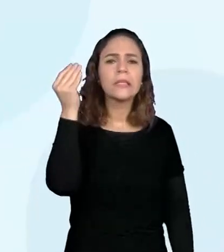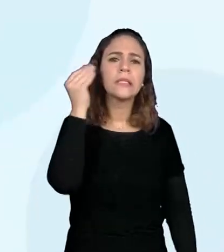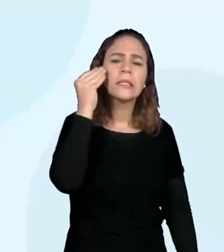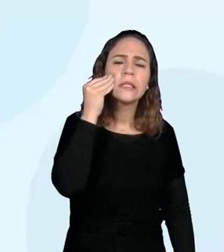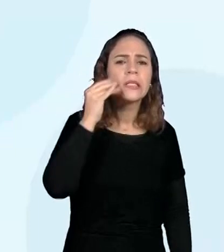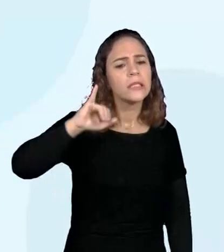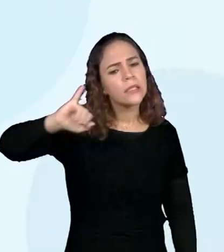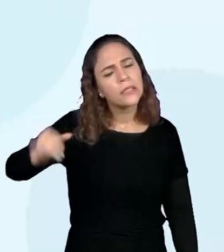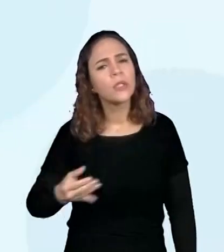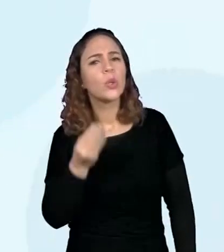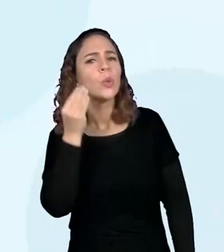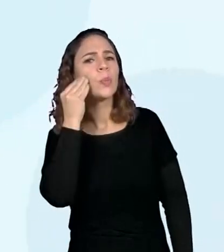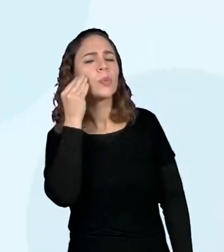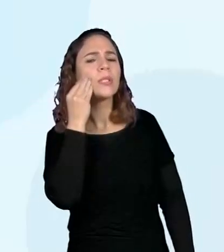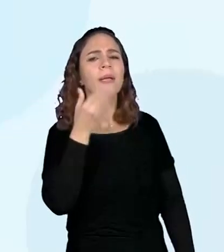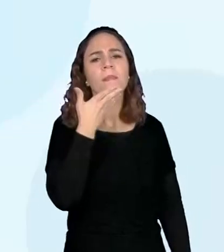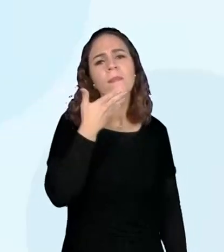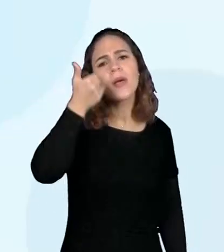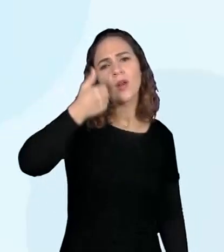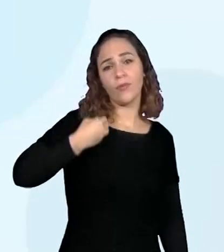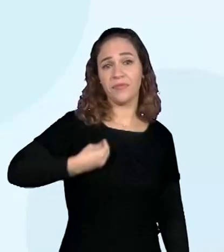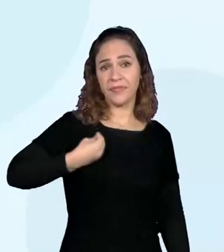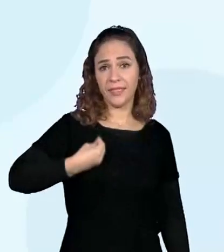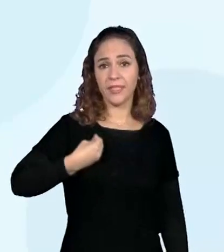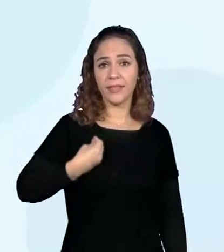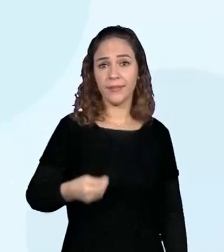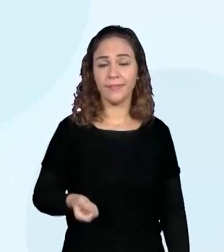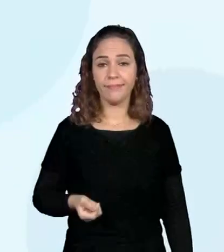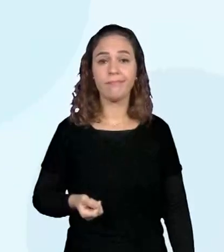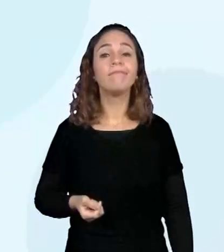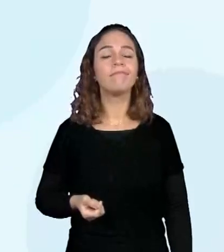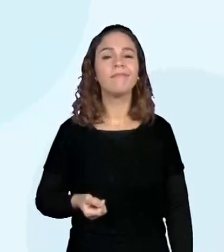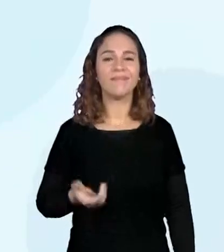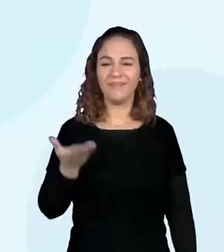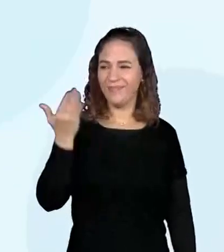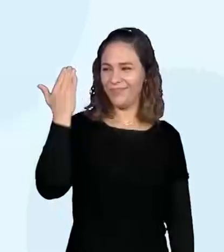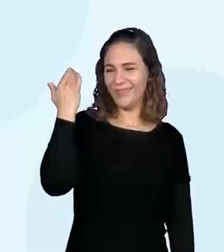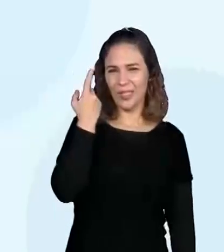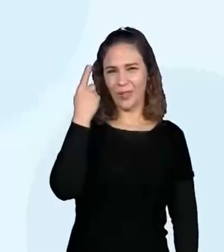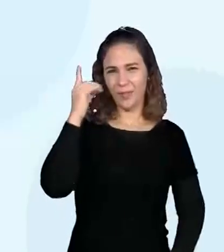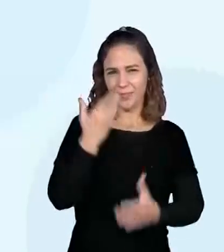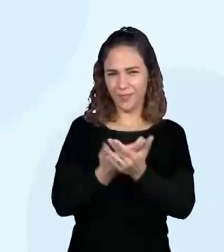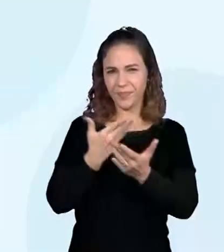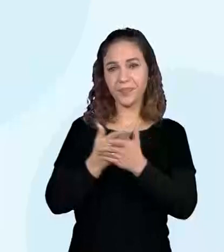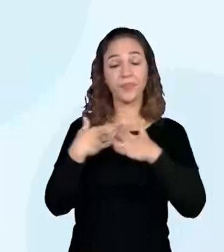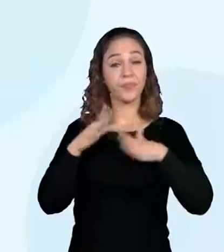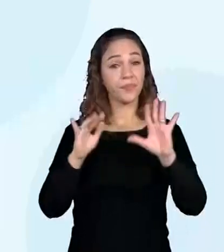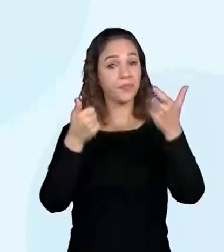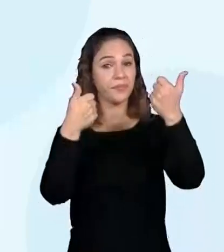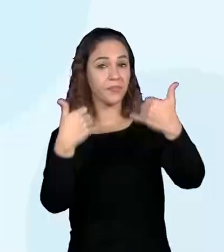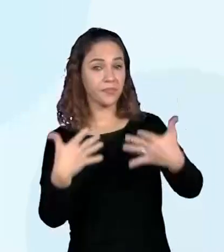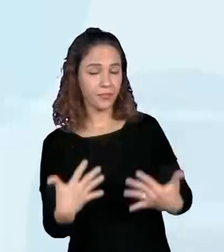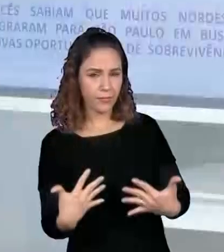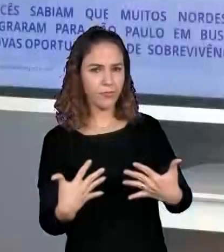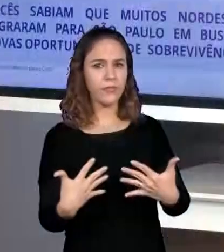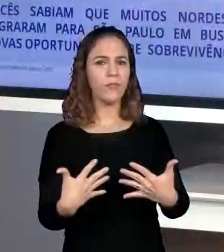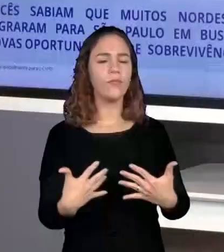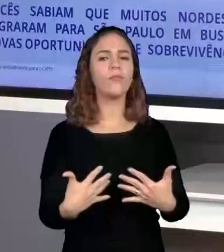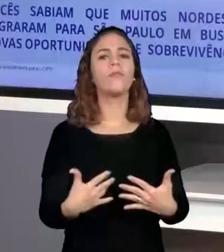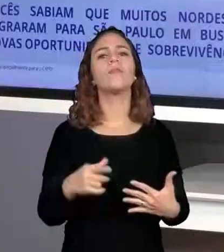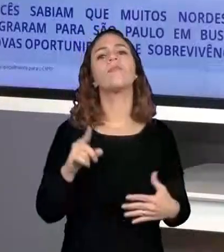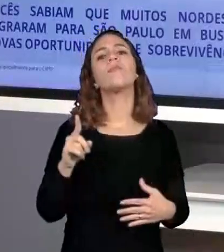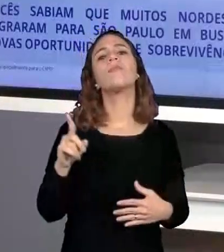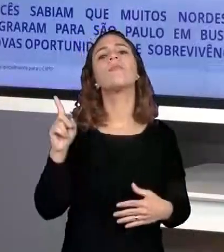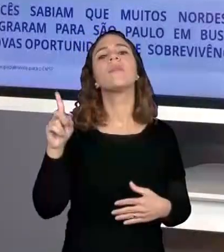sobrevivência? Muito bem, na aula anterior eu falei muito a respeito de migração e